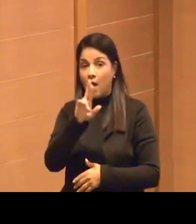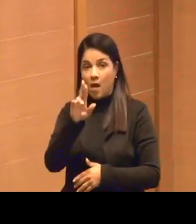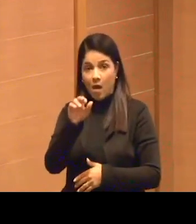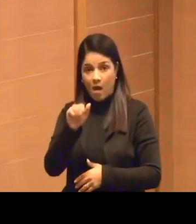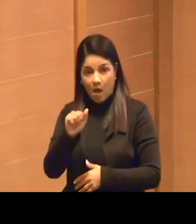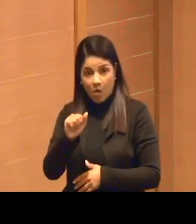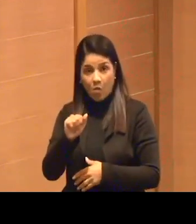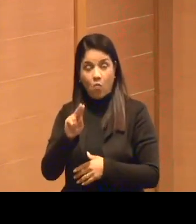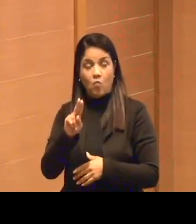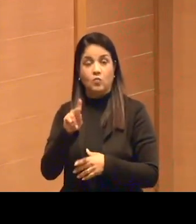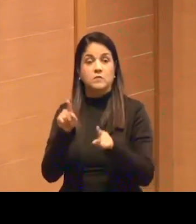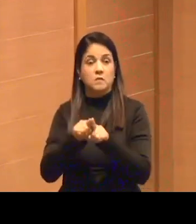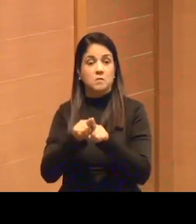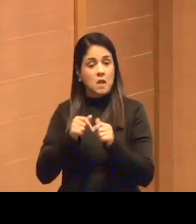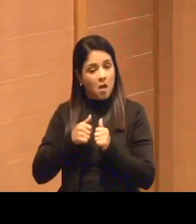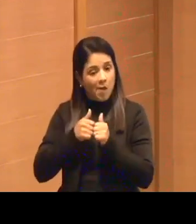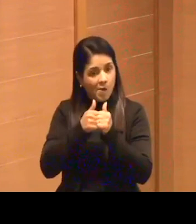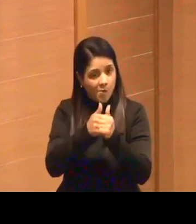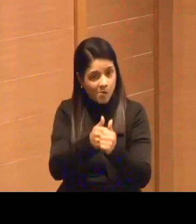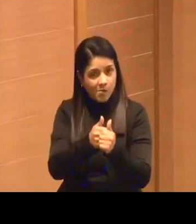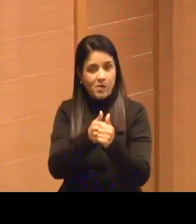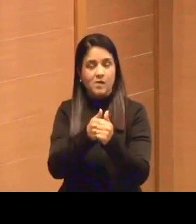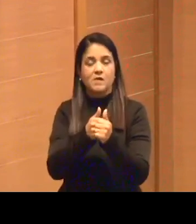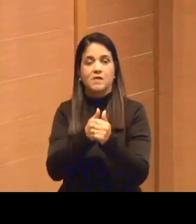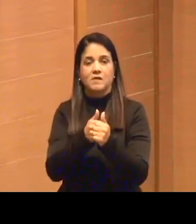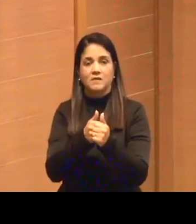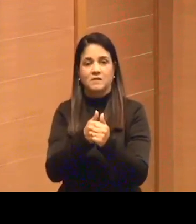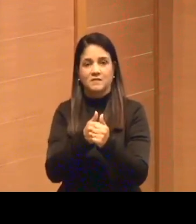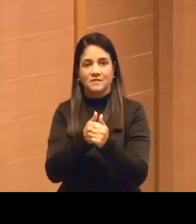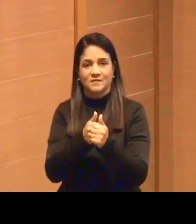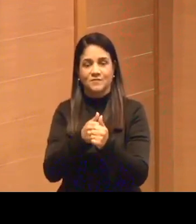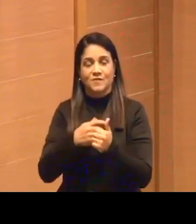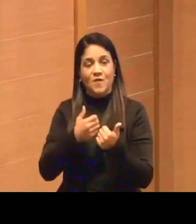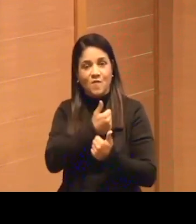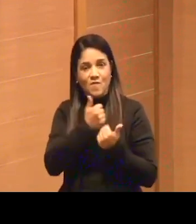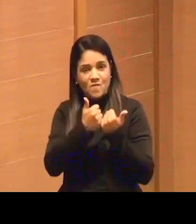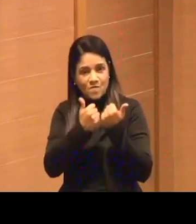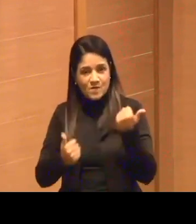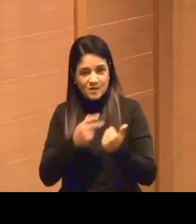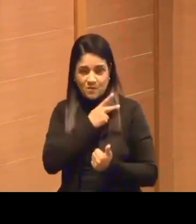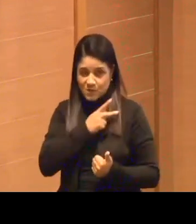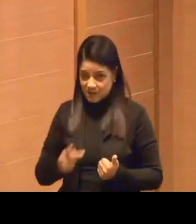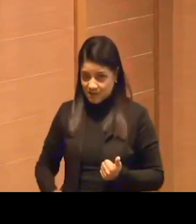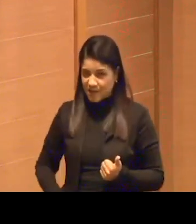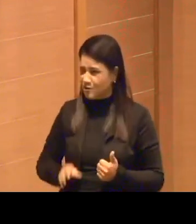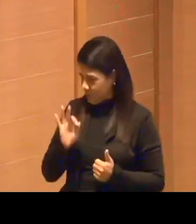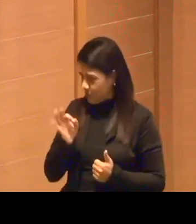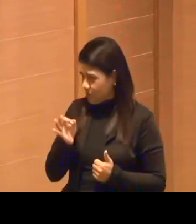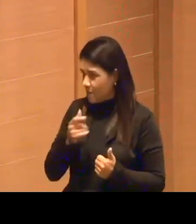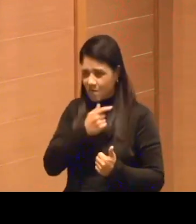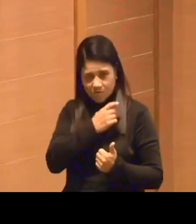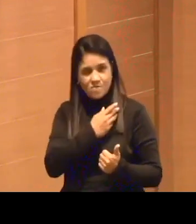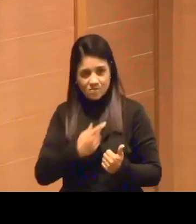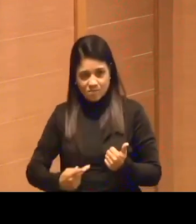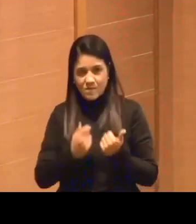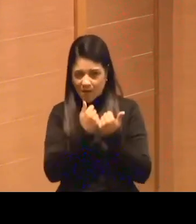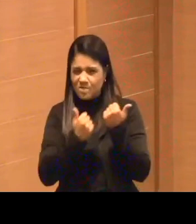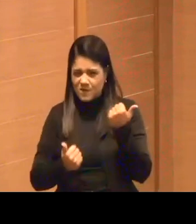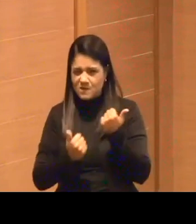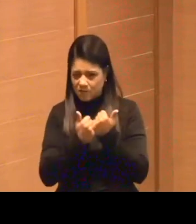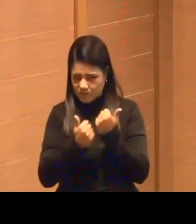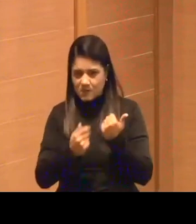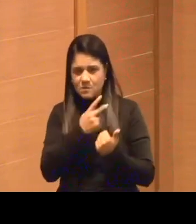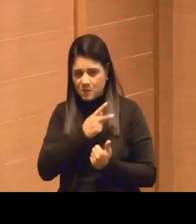acompanhei por Barral também, quando vice-presidente, ele era vice-presidente. Espera aí,